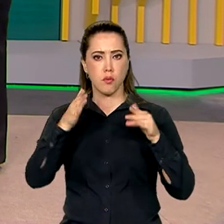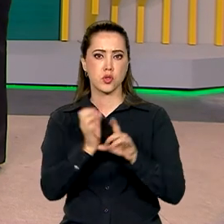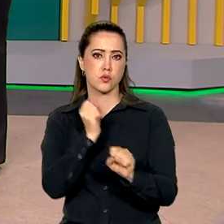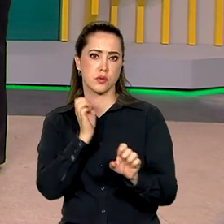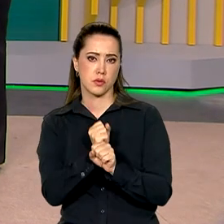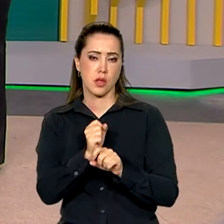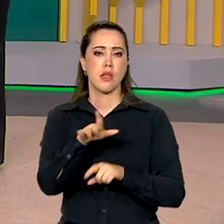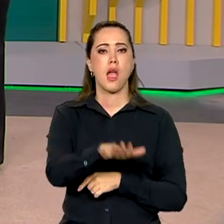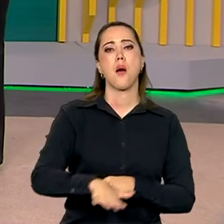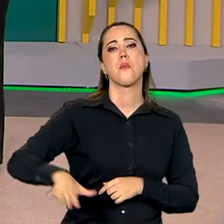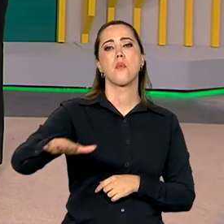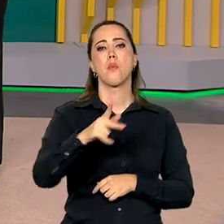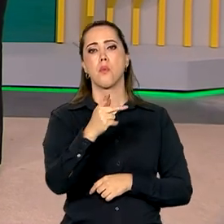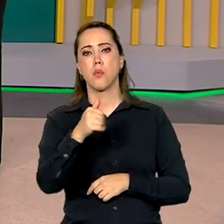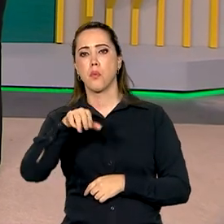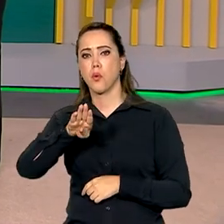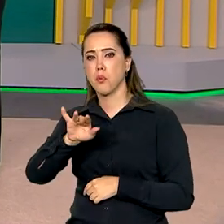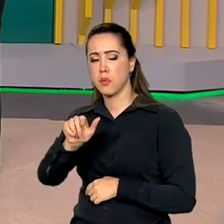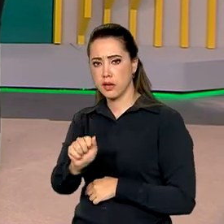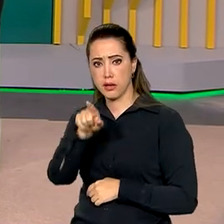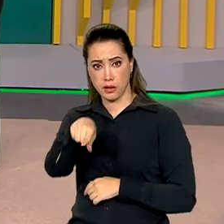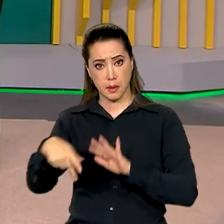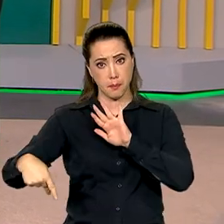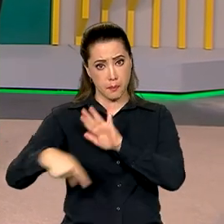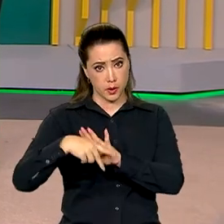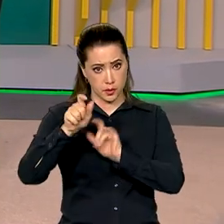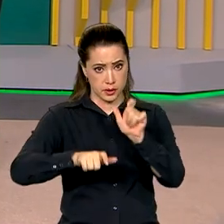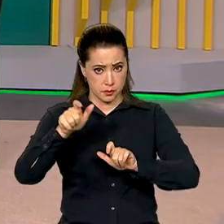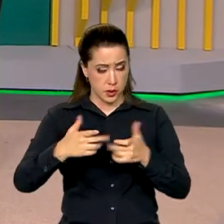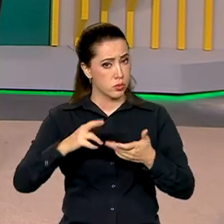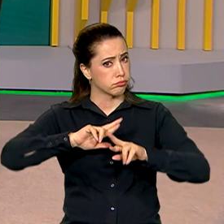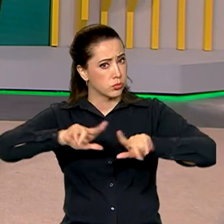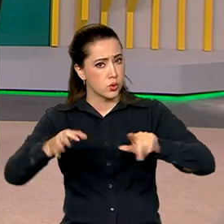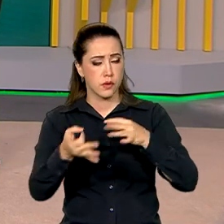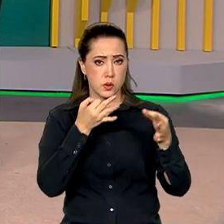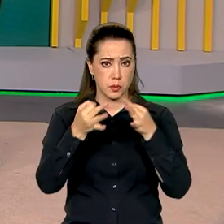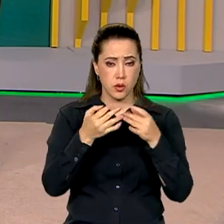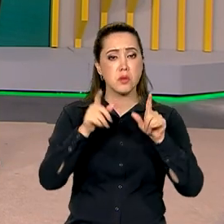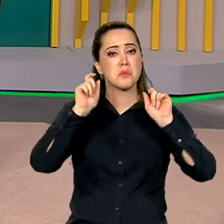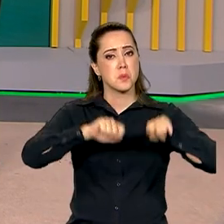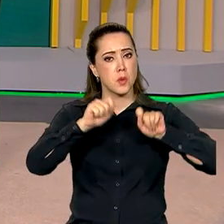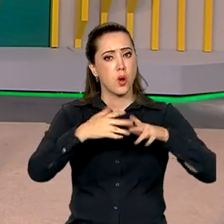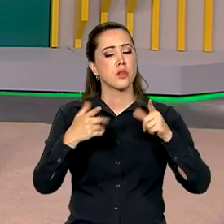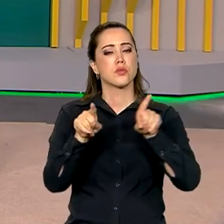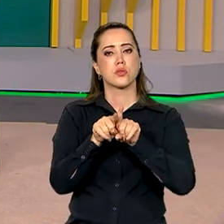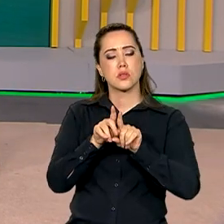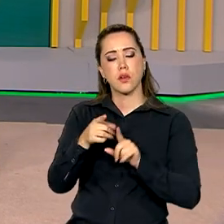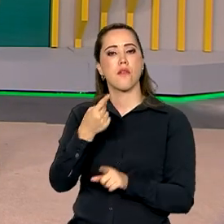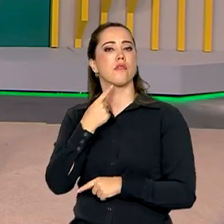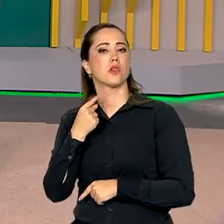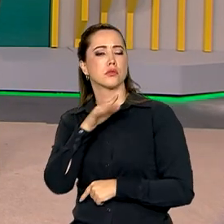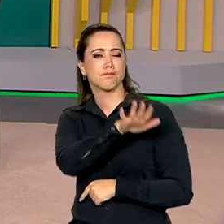e a pública, aquela que dá voz ao cidadão, a pluralidade e que serve ao interesse coletivo da